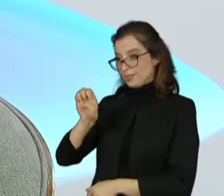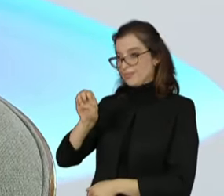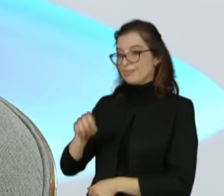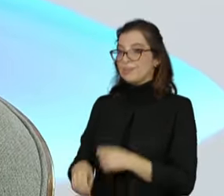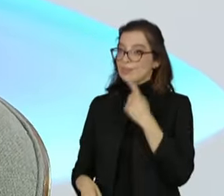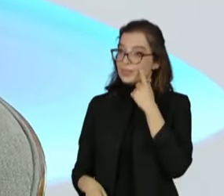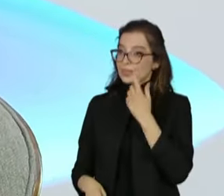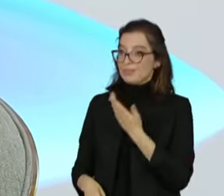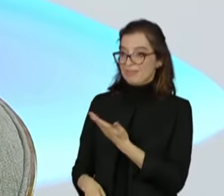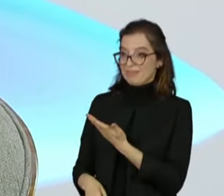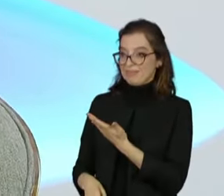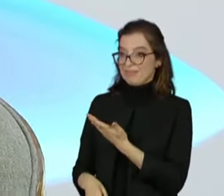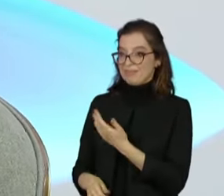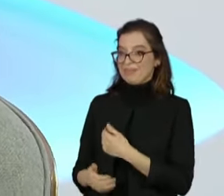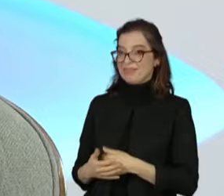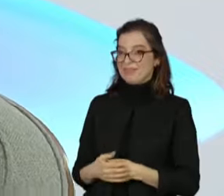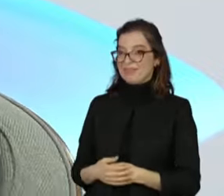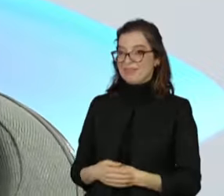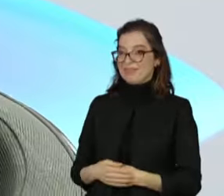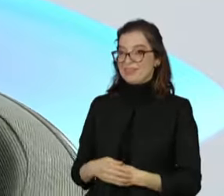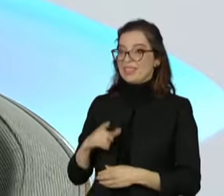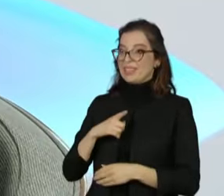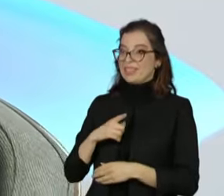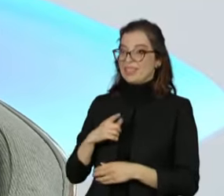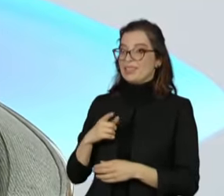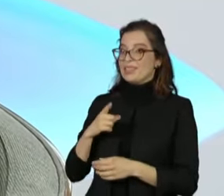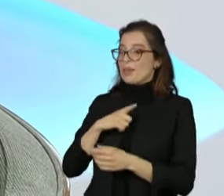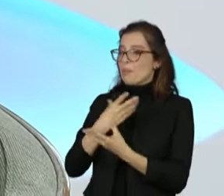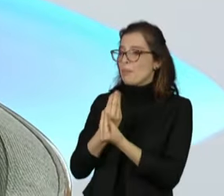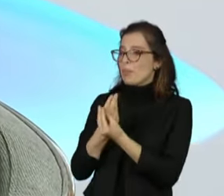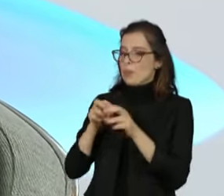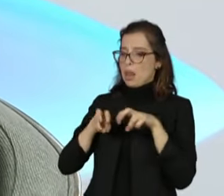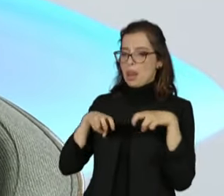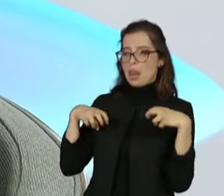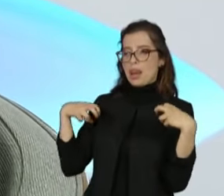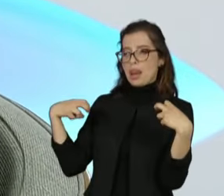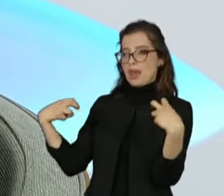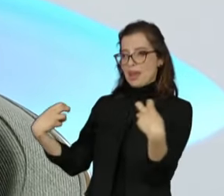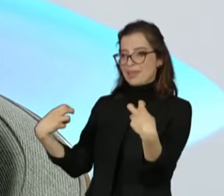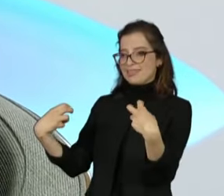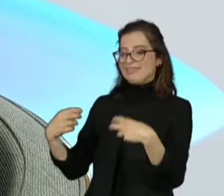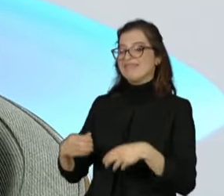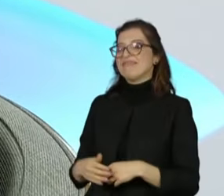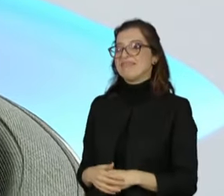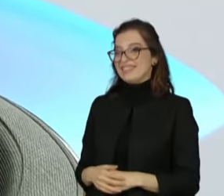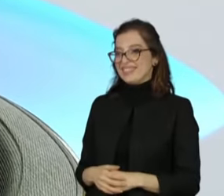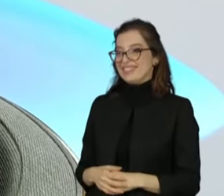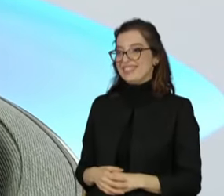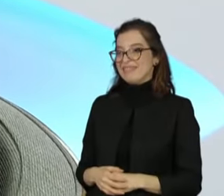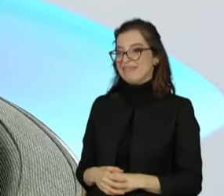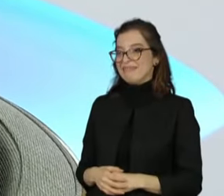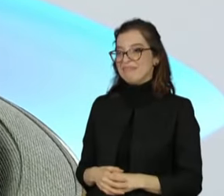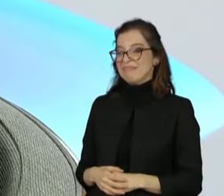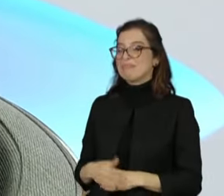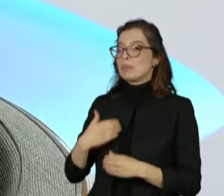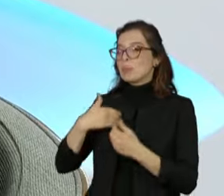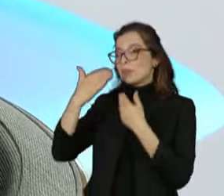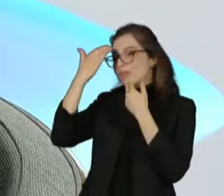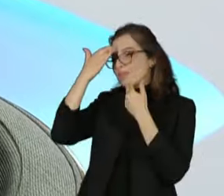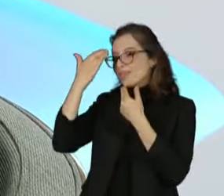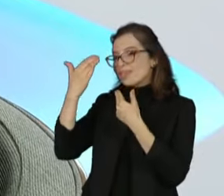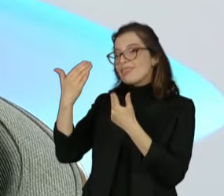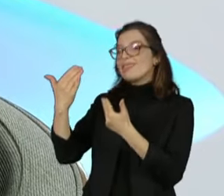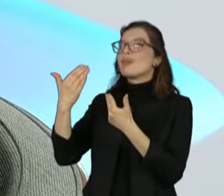Só complementar? Mas é porque tem bastante gente no estúdio. Tem muita gente, mas enfim, eu queria deixar por último, então, aqui um agradecimento especial